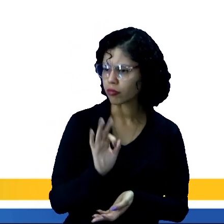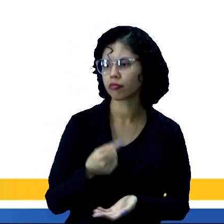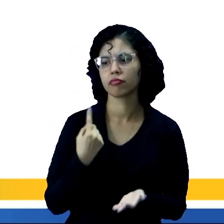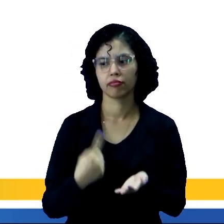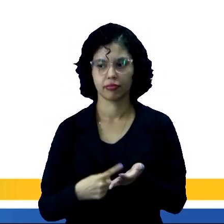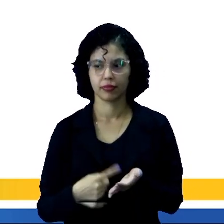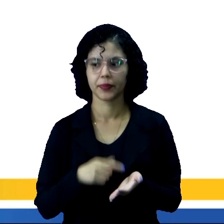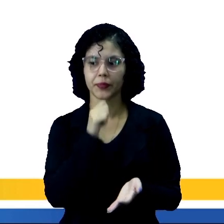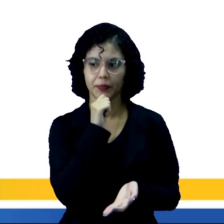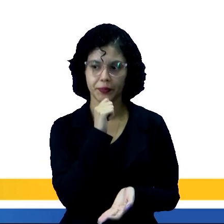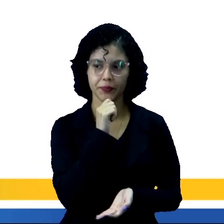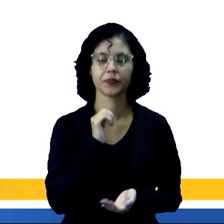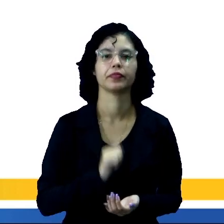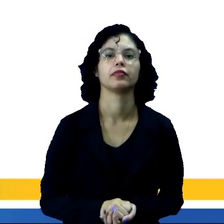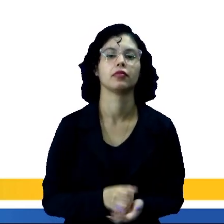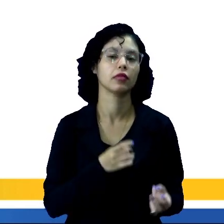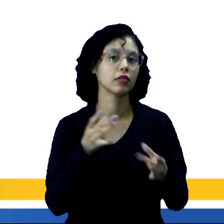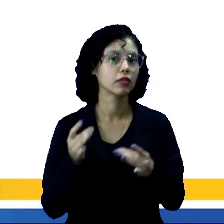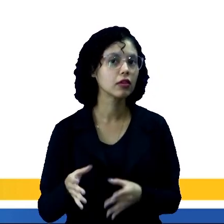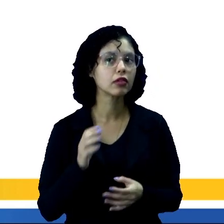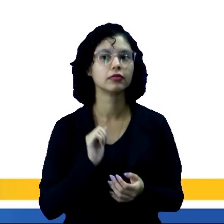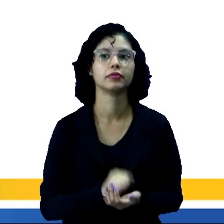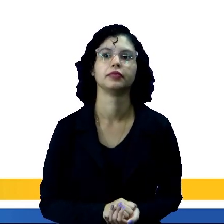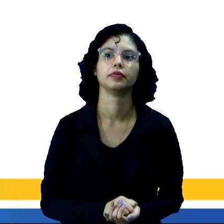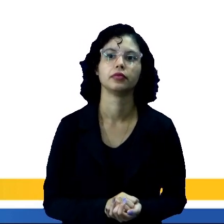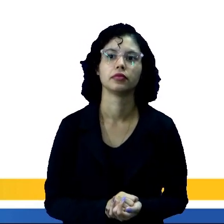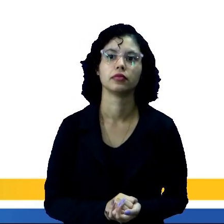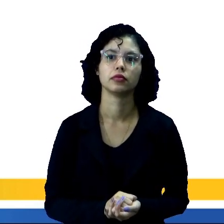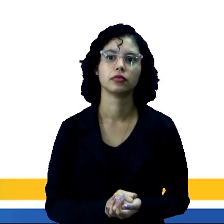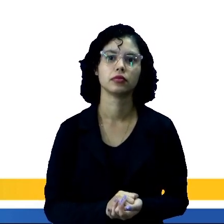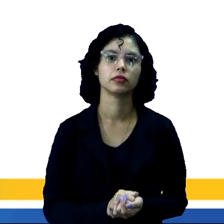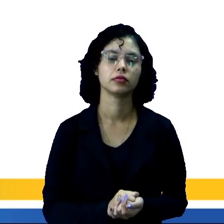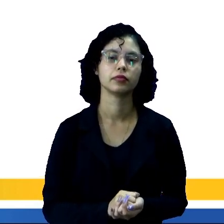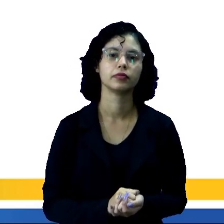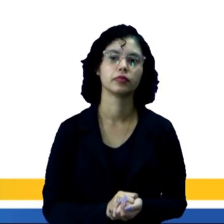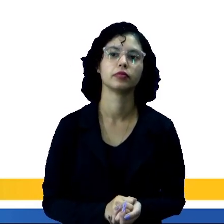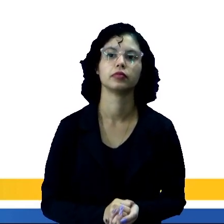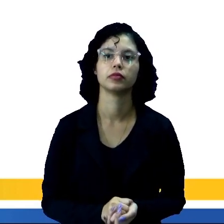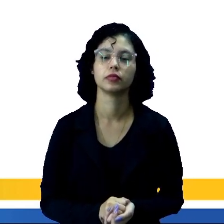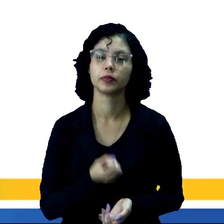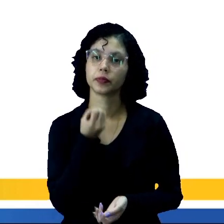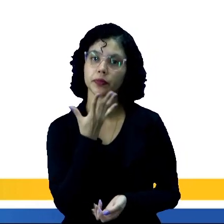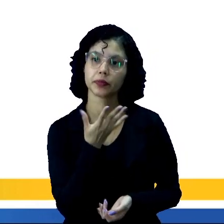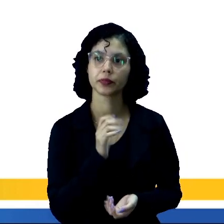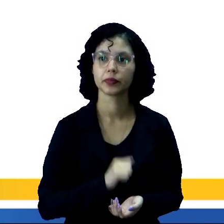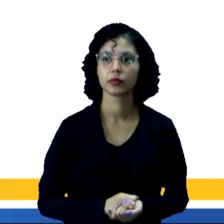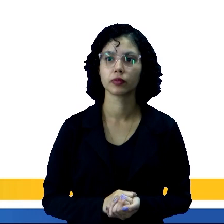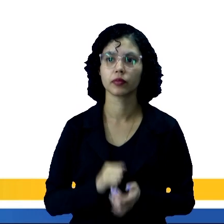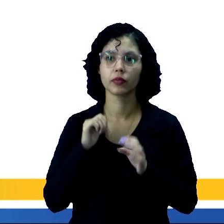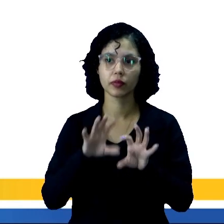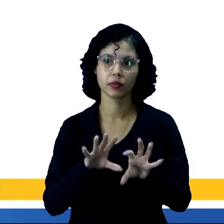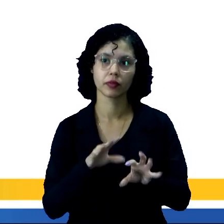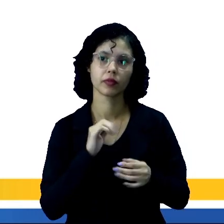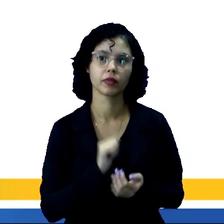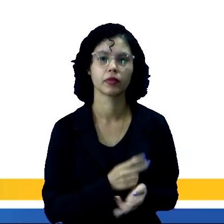considerar a possibilidade de você vender esse terreno, de você negociar. Bom, essa